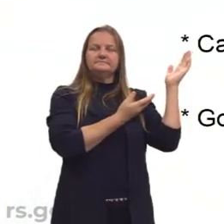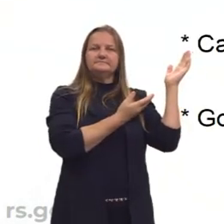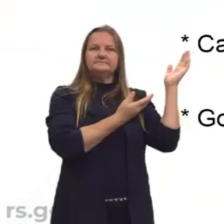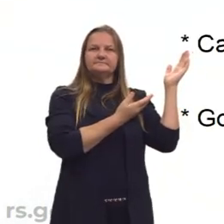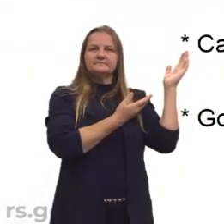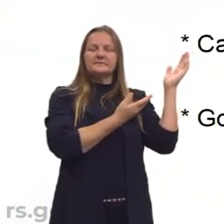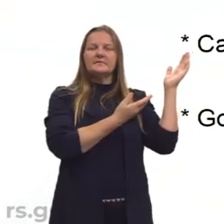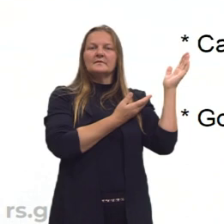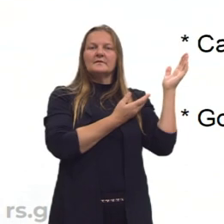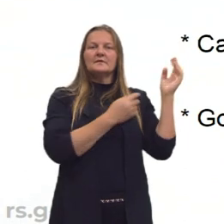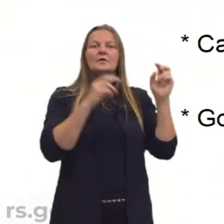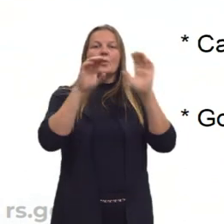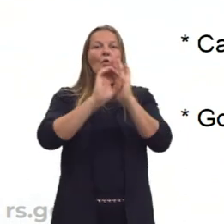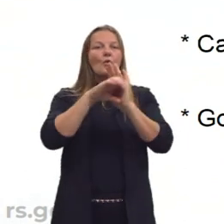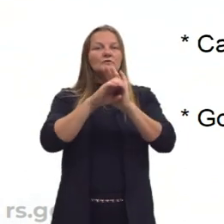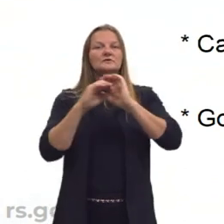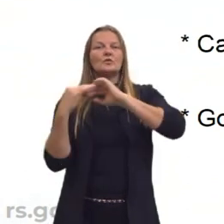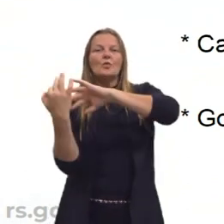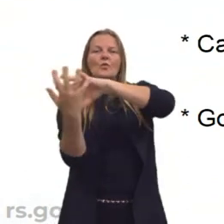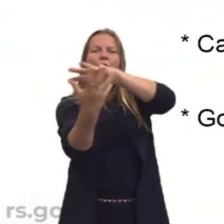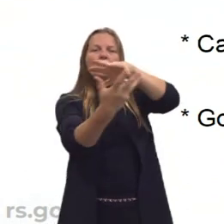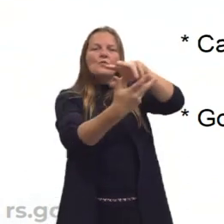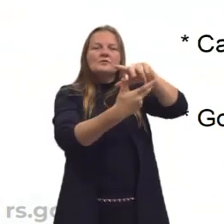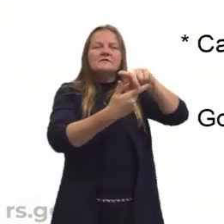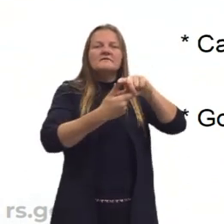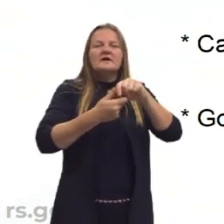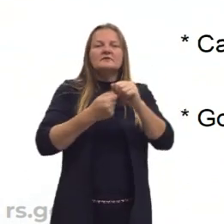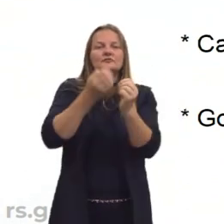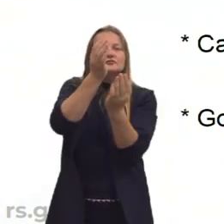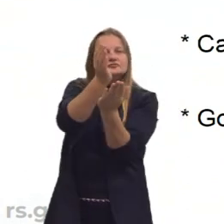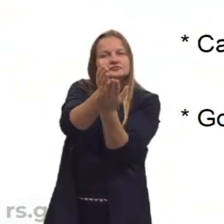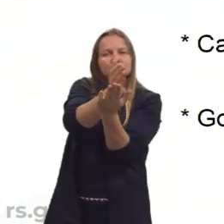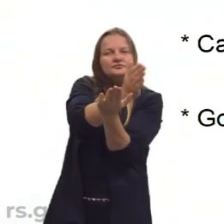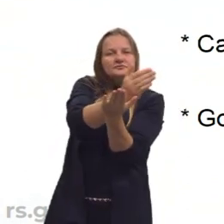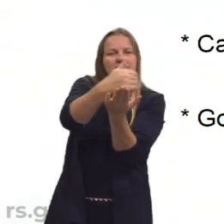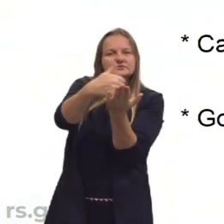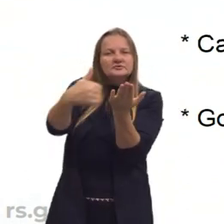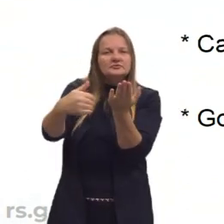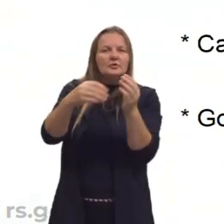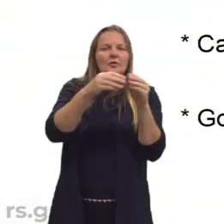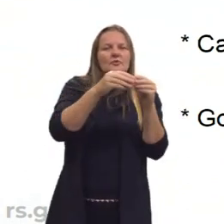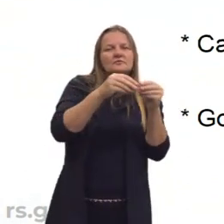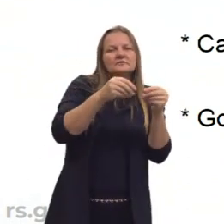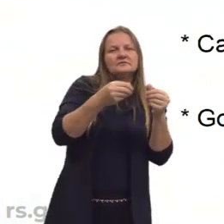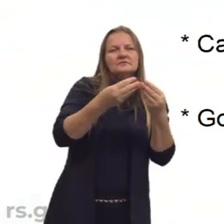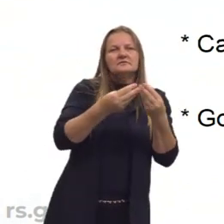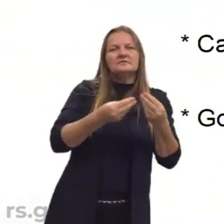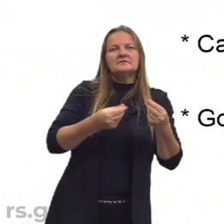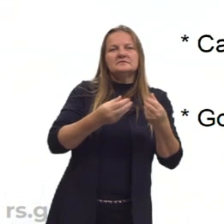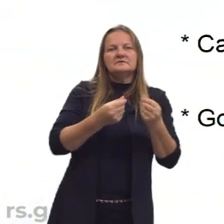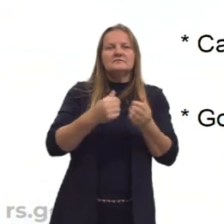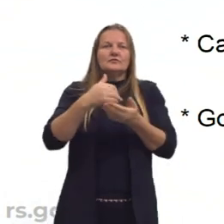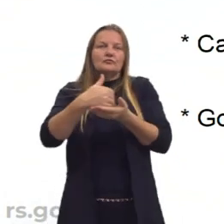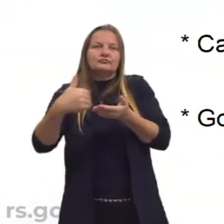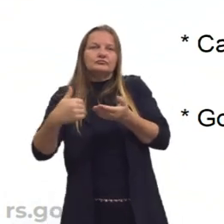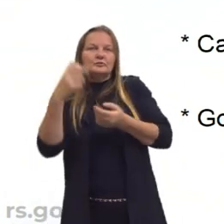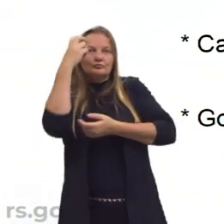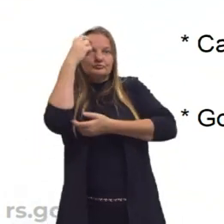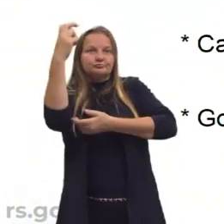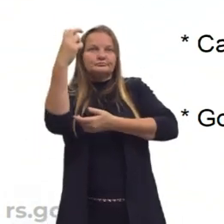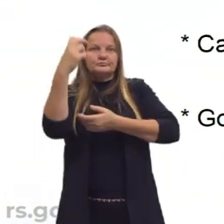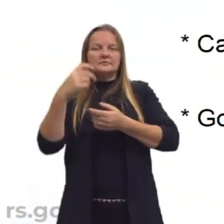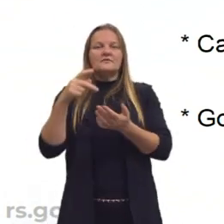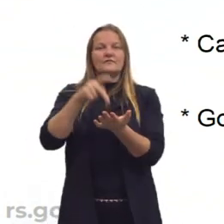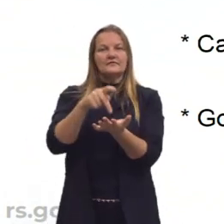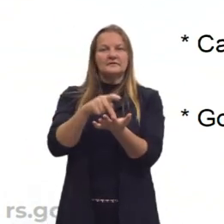universo é dividido nesse mundo sensível e no mundo inteligível, onde estariam todas as verdades, e através